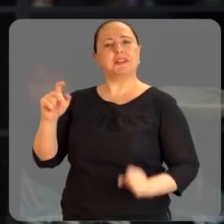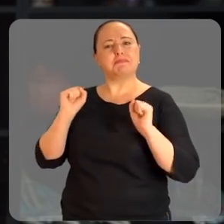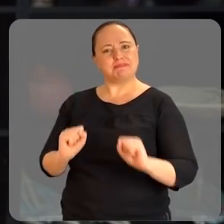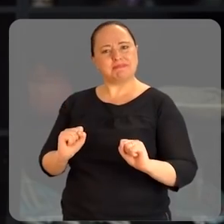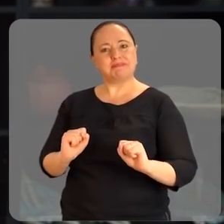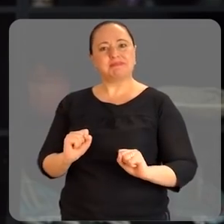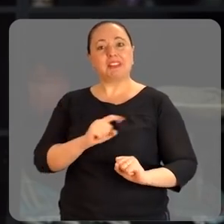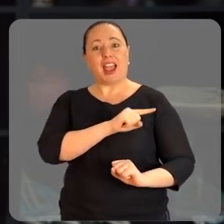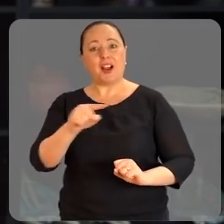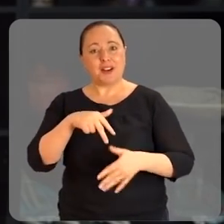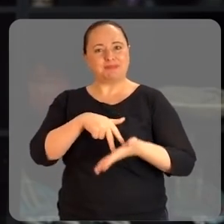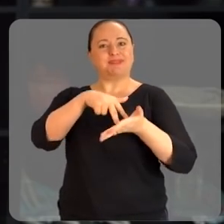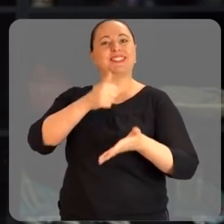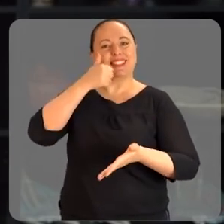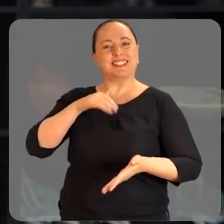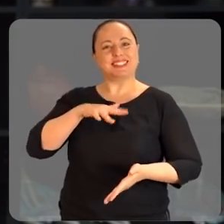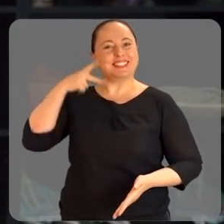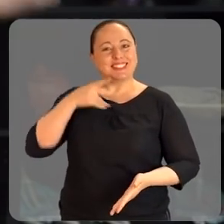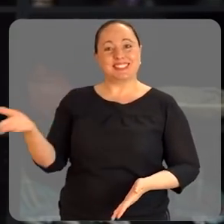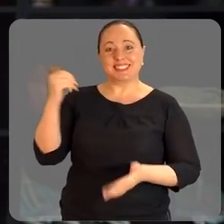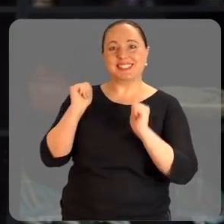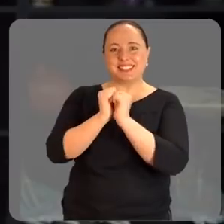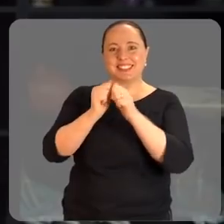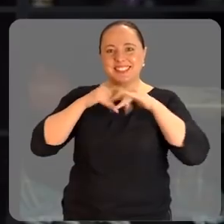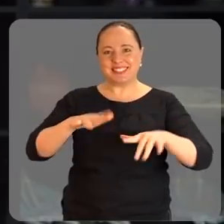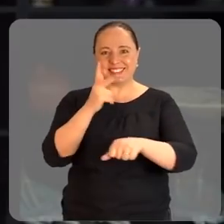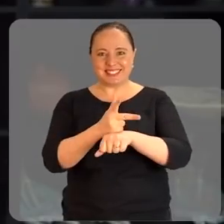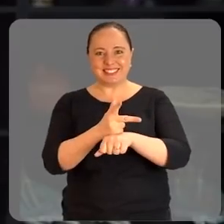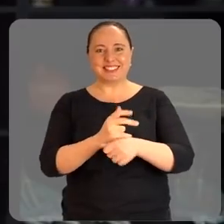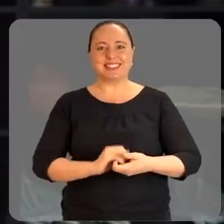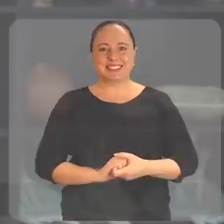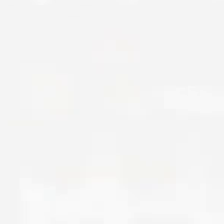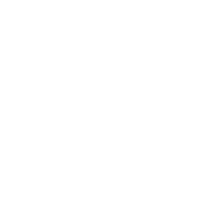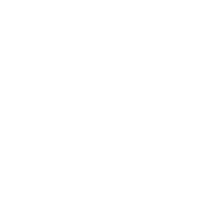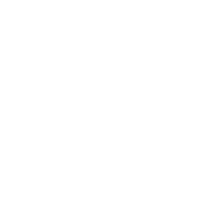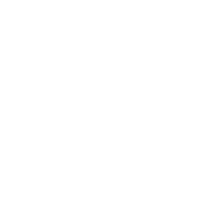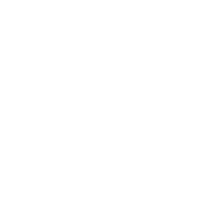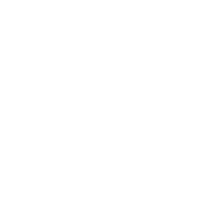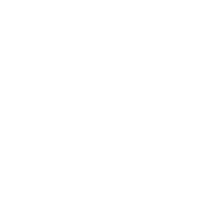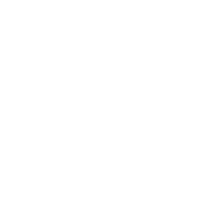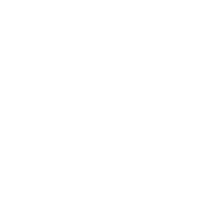Agora é a vez e a voz das mulheres na política. Bora! Compartilhem esse vídeo. Há um não.